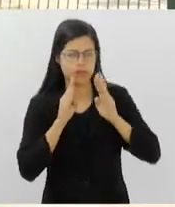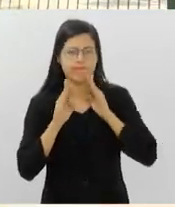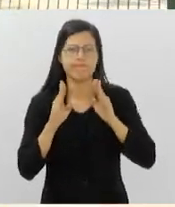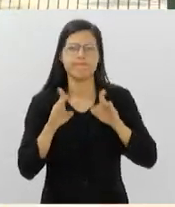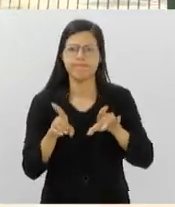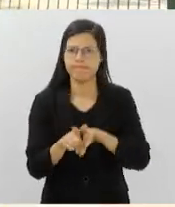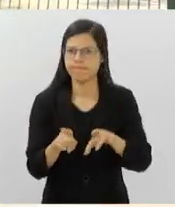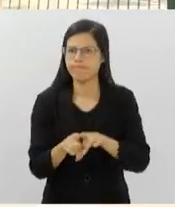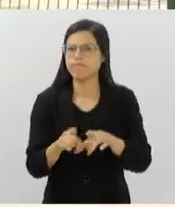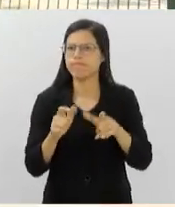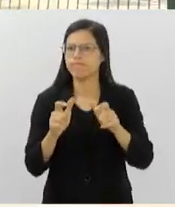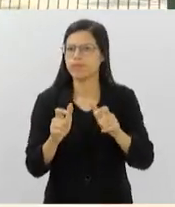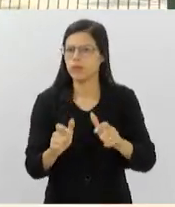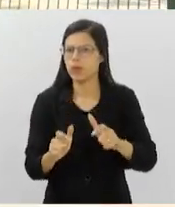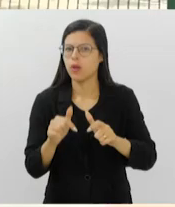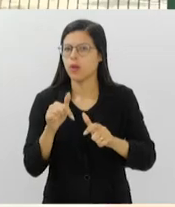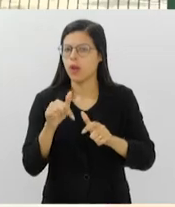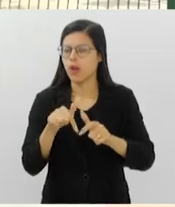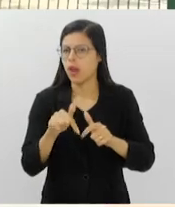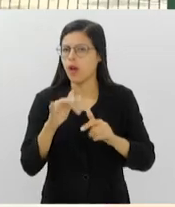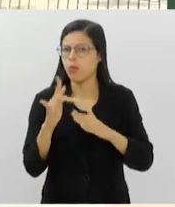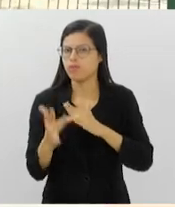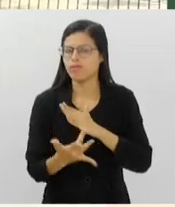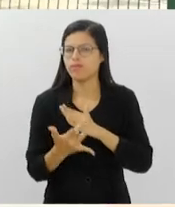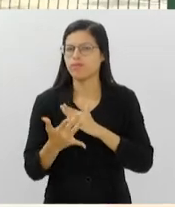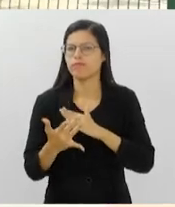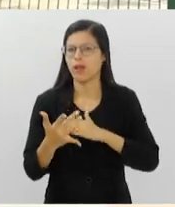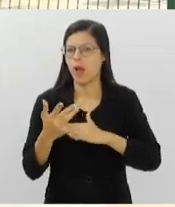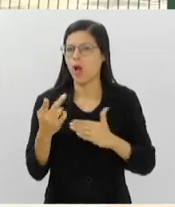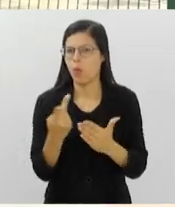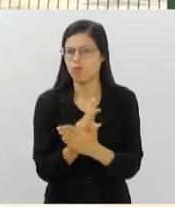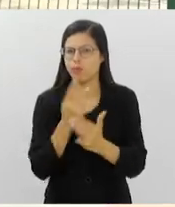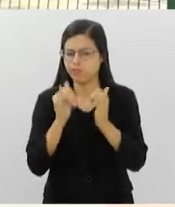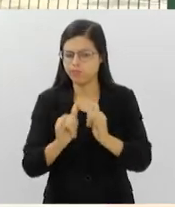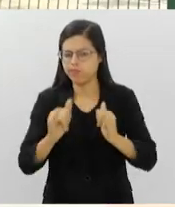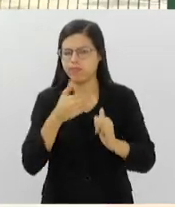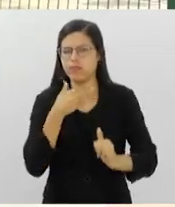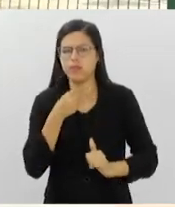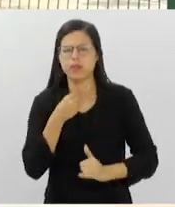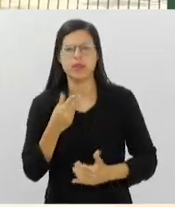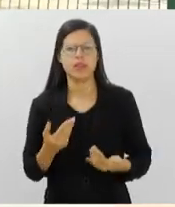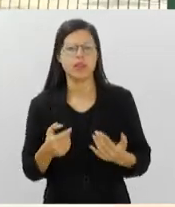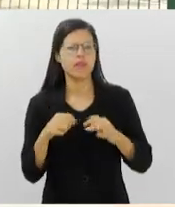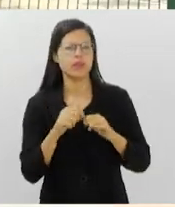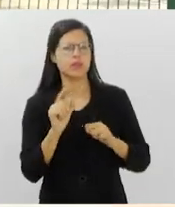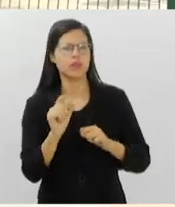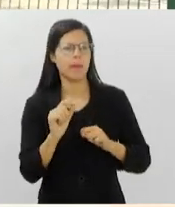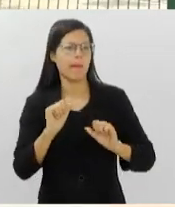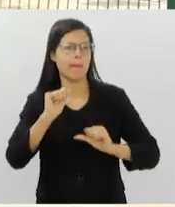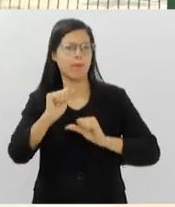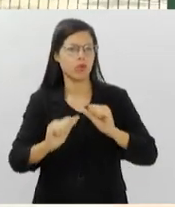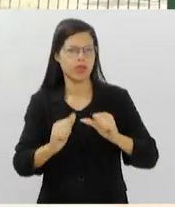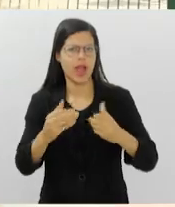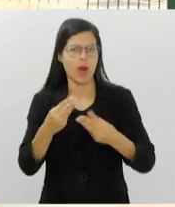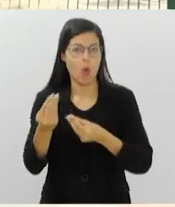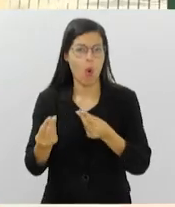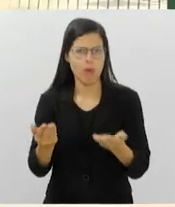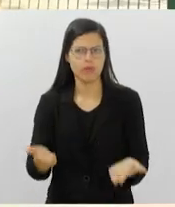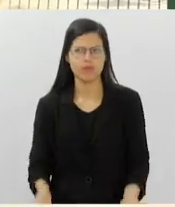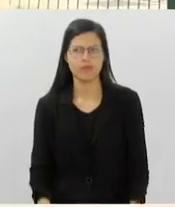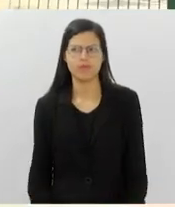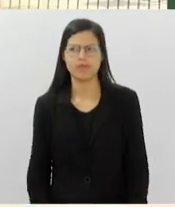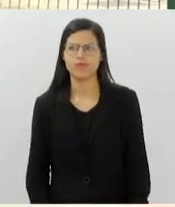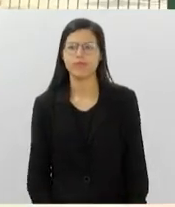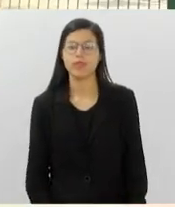propagação de desinformação em saúde. O que pode ser feito para reverter esse quadro? Olha, seria